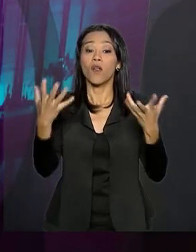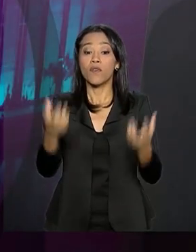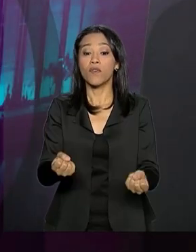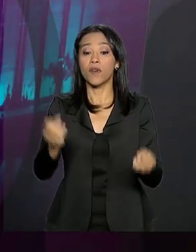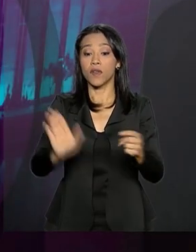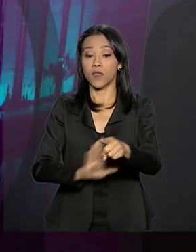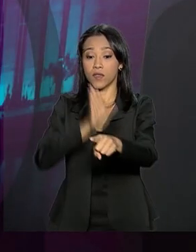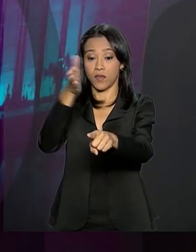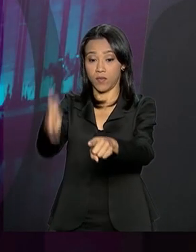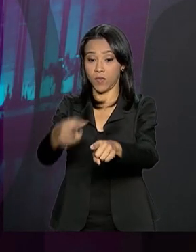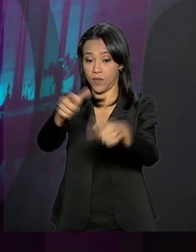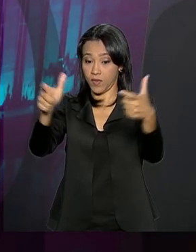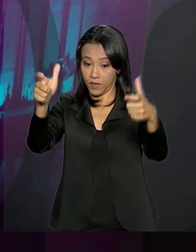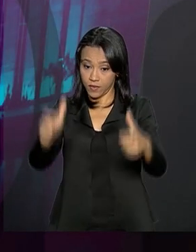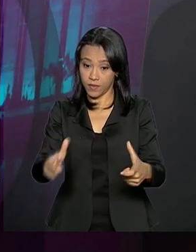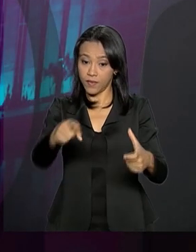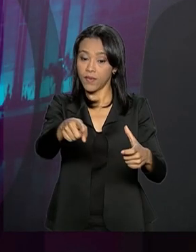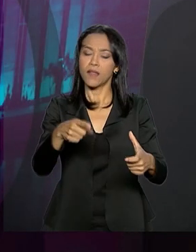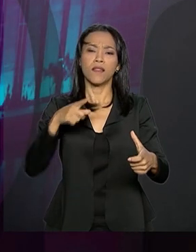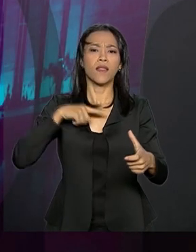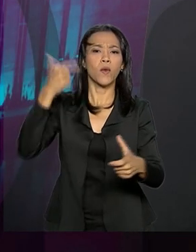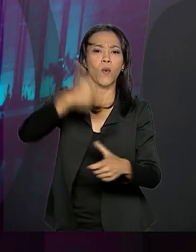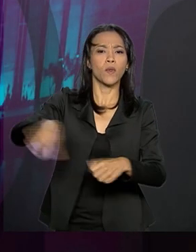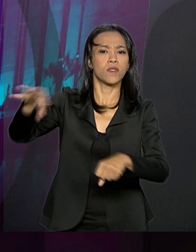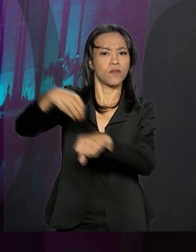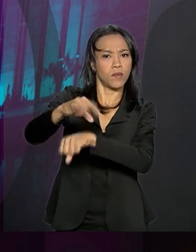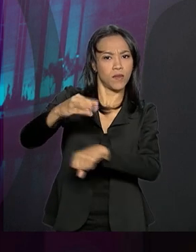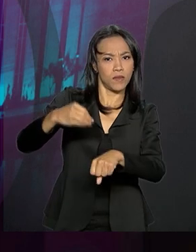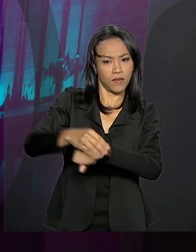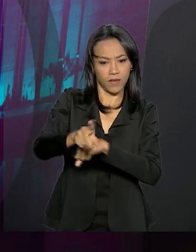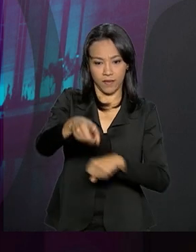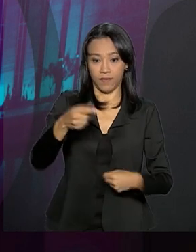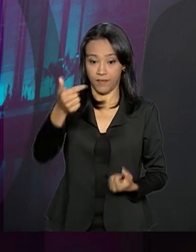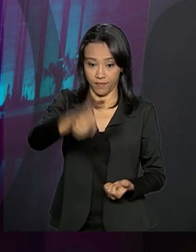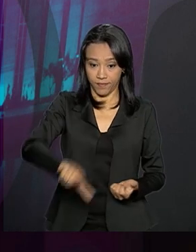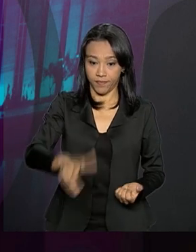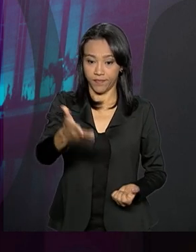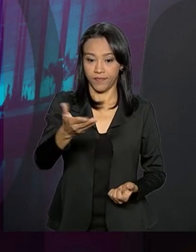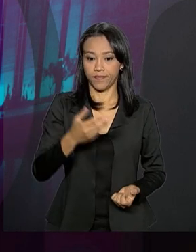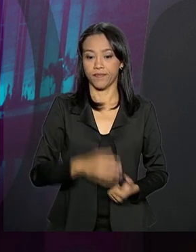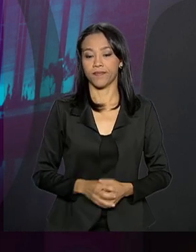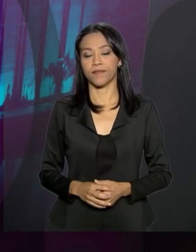repórter Gabriela Noronha tem outras informações do dia. Olá novamente, Gabriela.